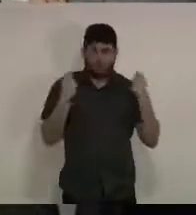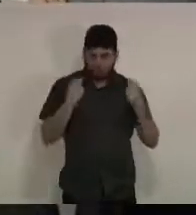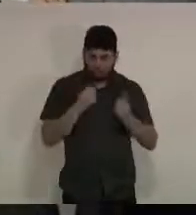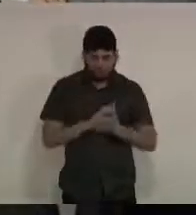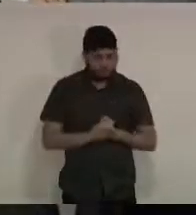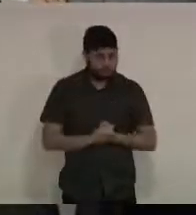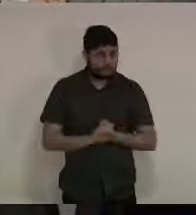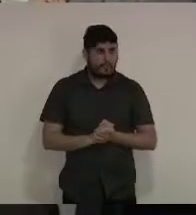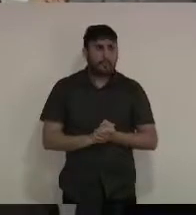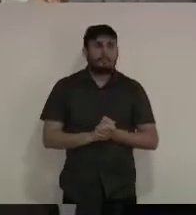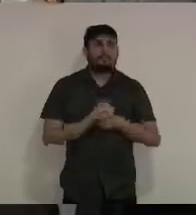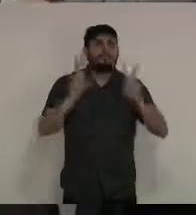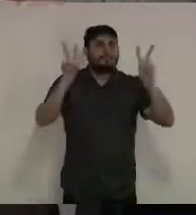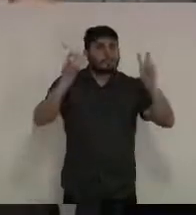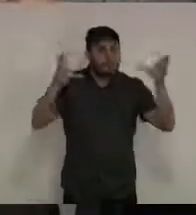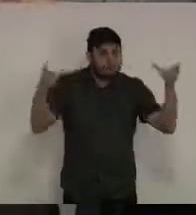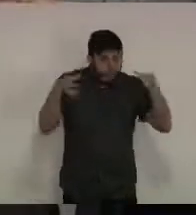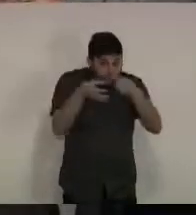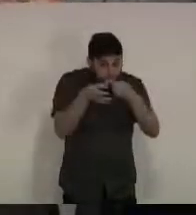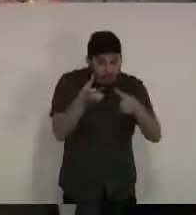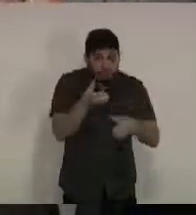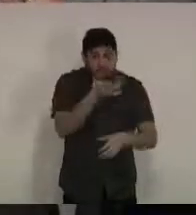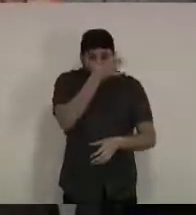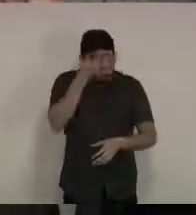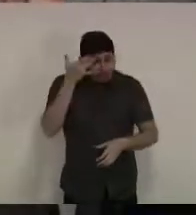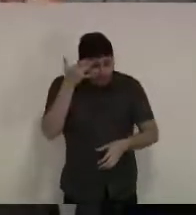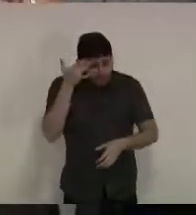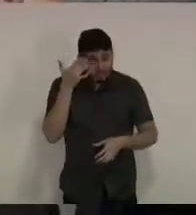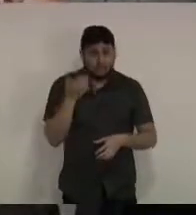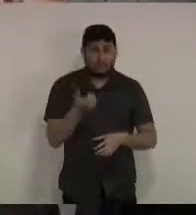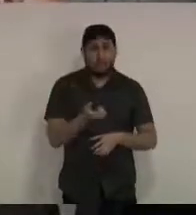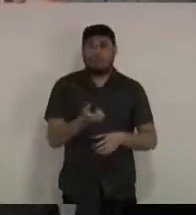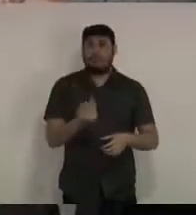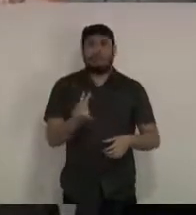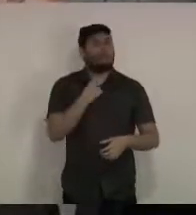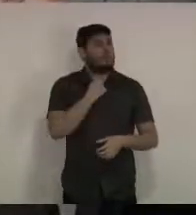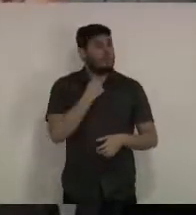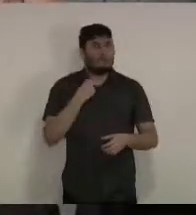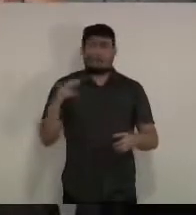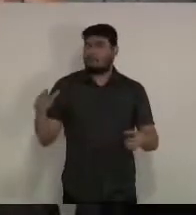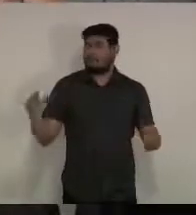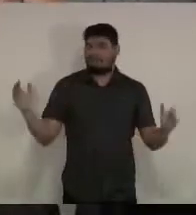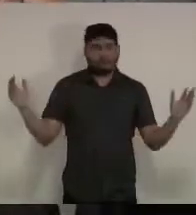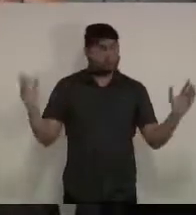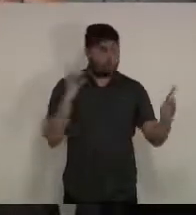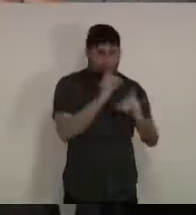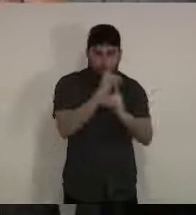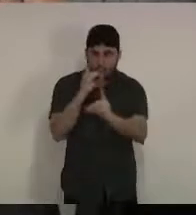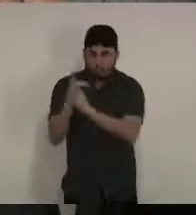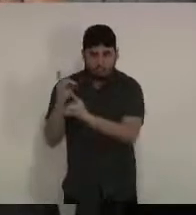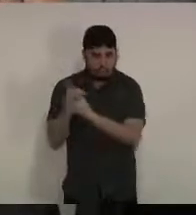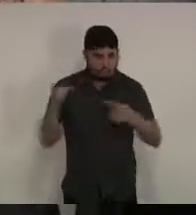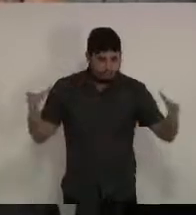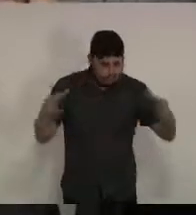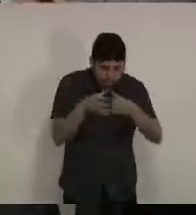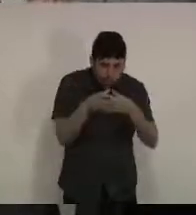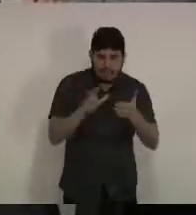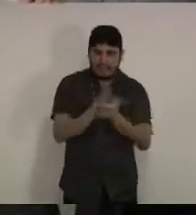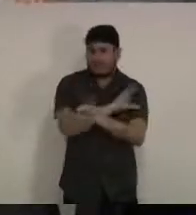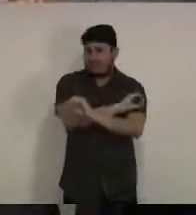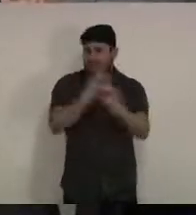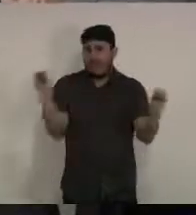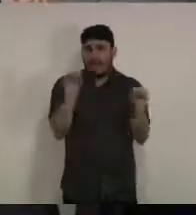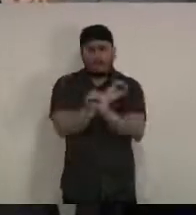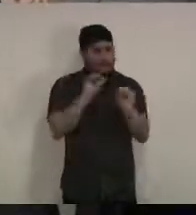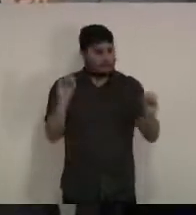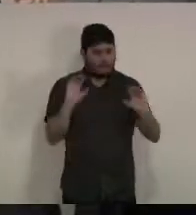questão da aglomeração de pessoas ela está mantida em vigor então não faremos qualquer contratação e não faremos qualquer